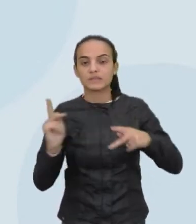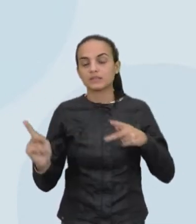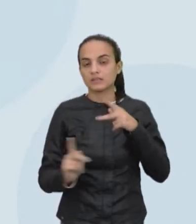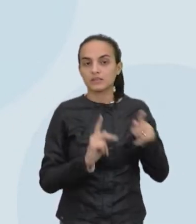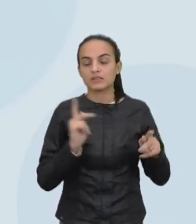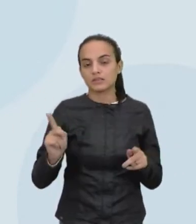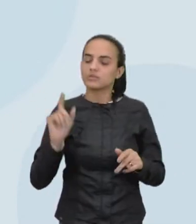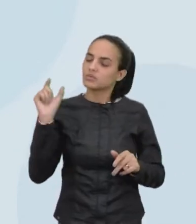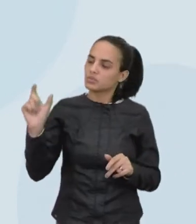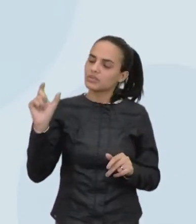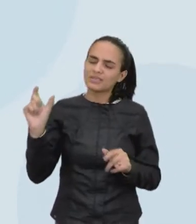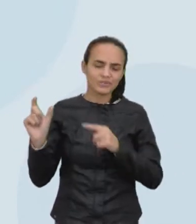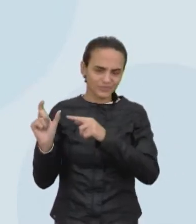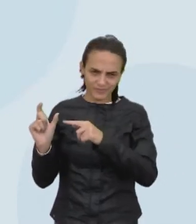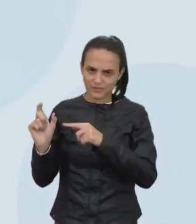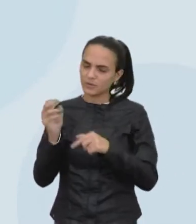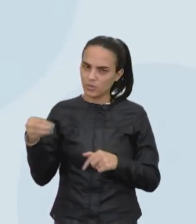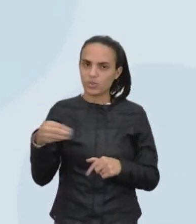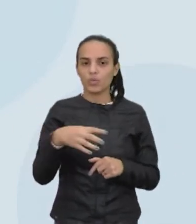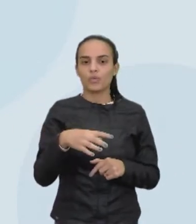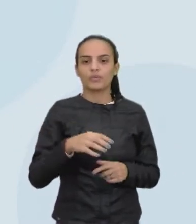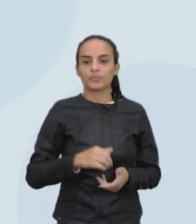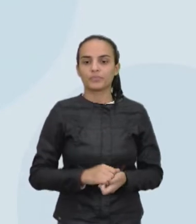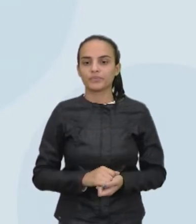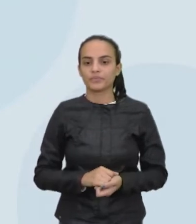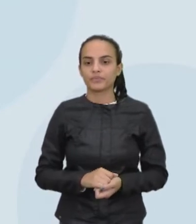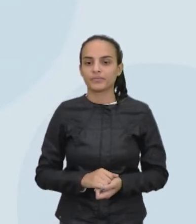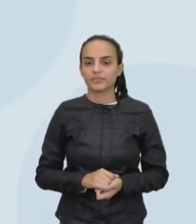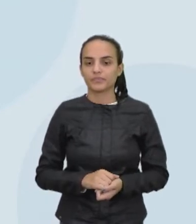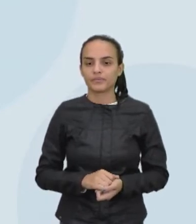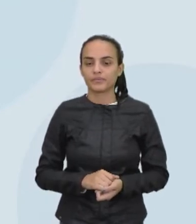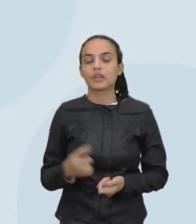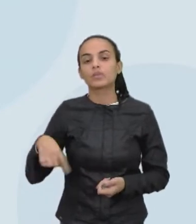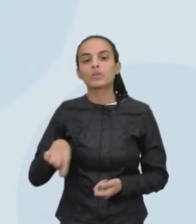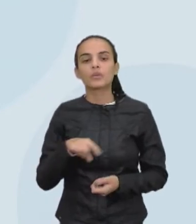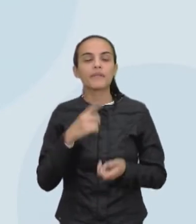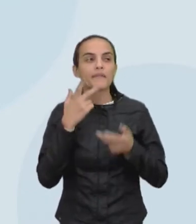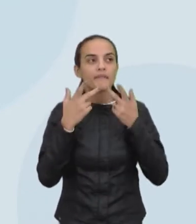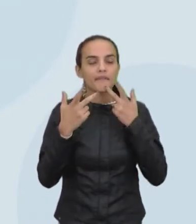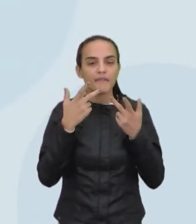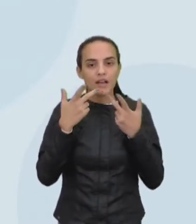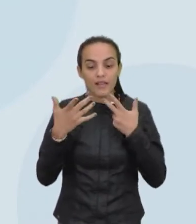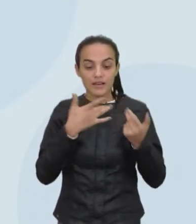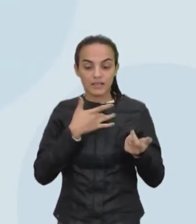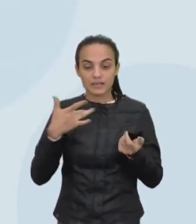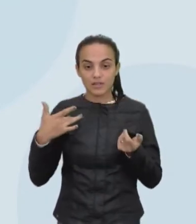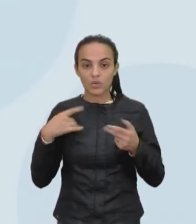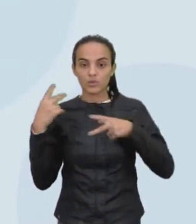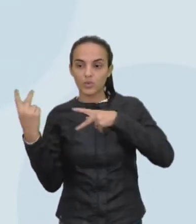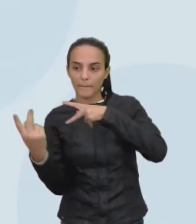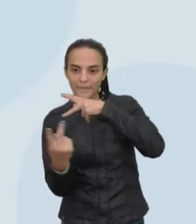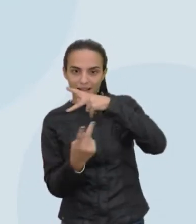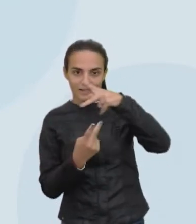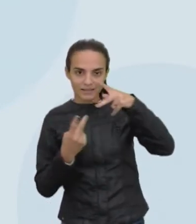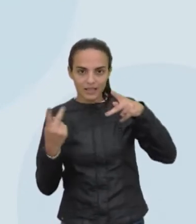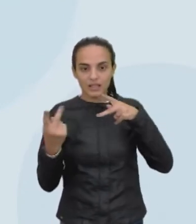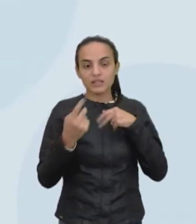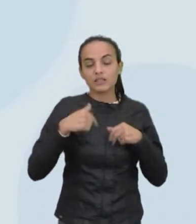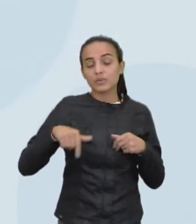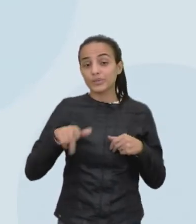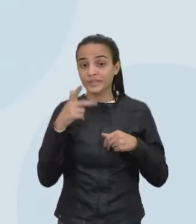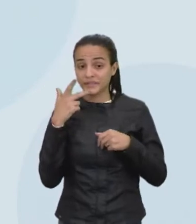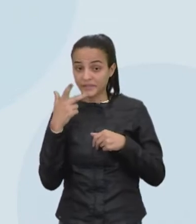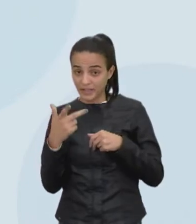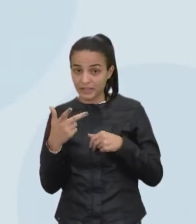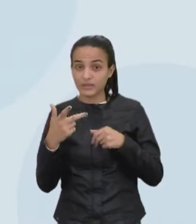um termo relativamente novo, né? Então, aí, quando a gente fala em saúde planetária, a gente está falando de um